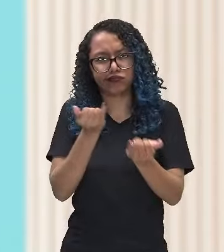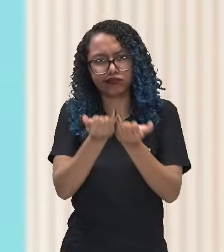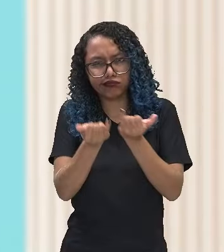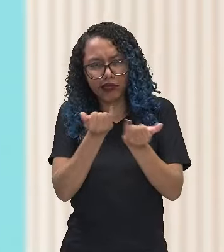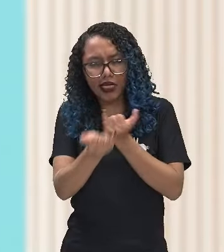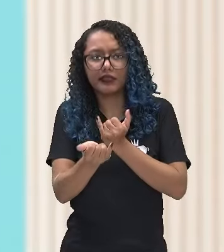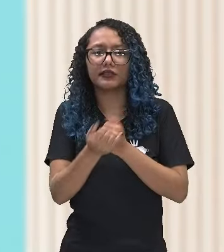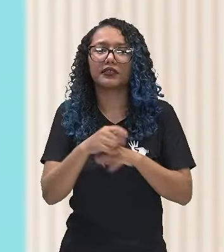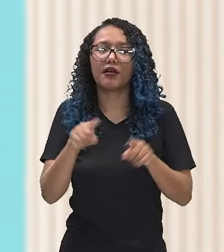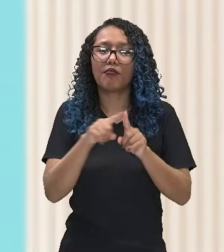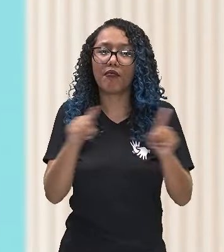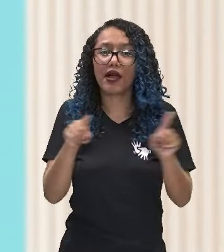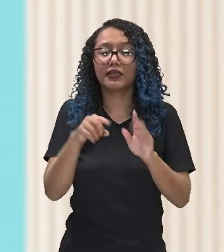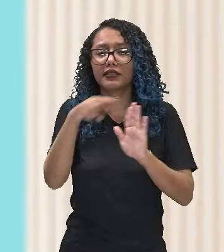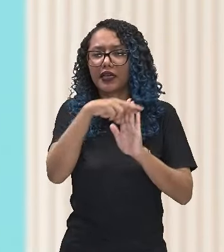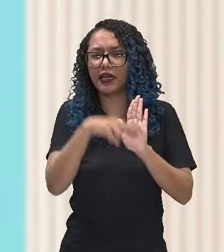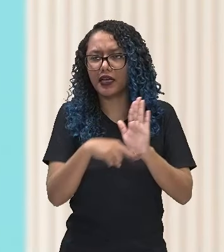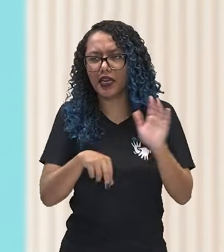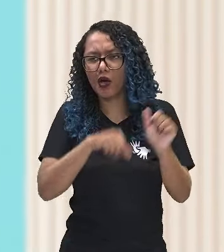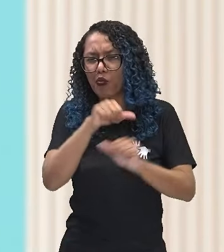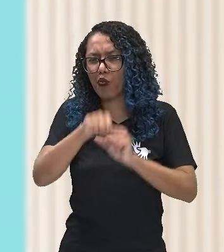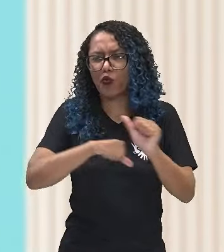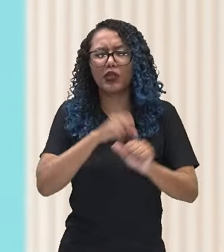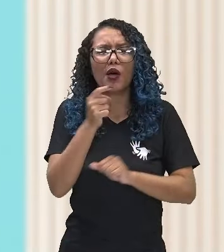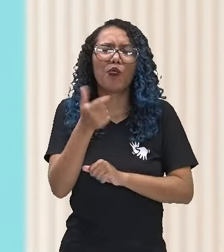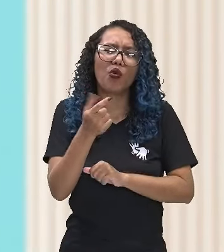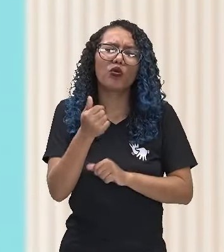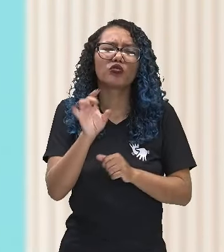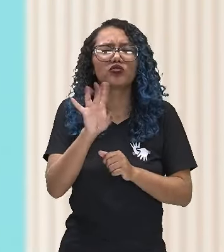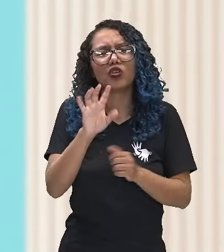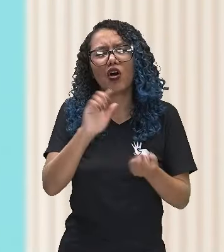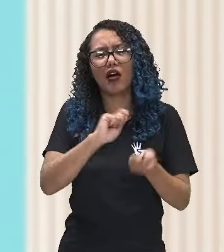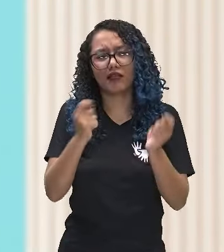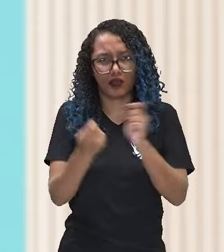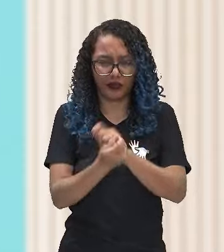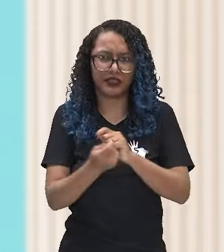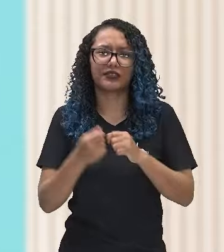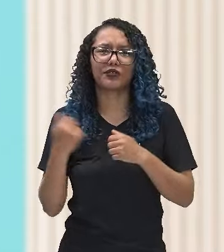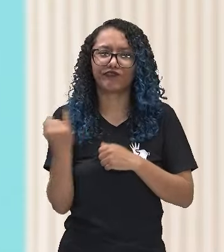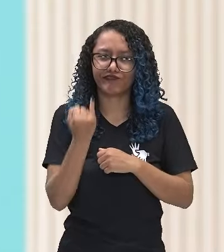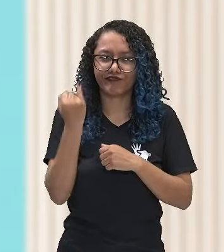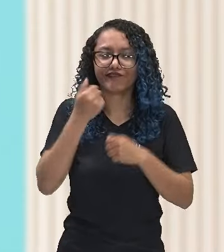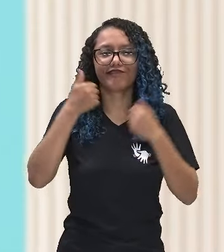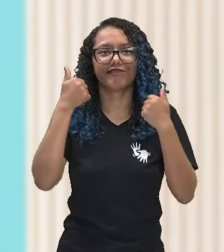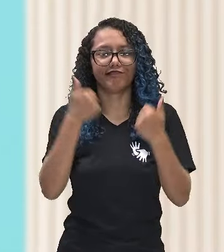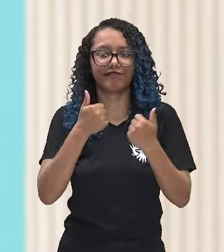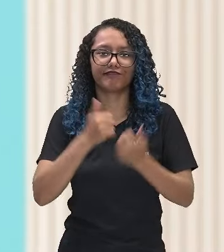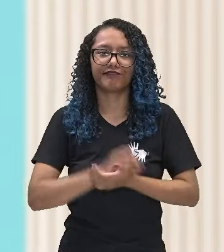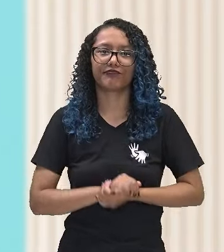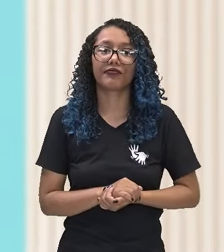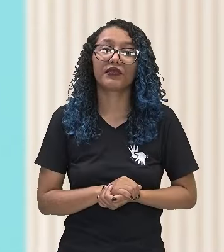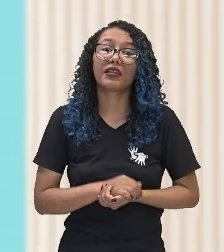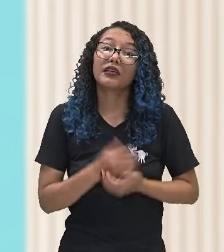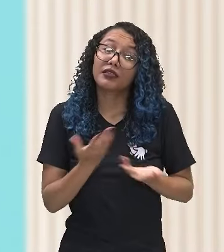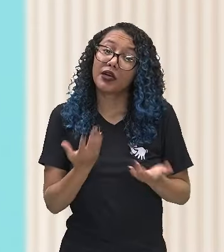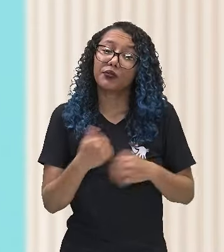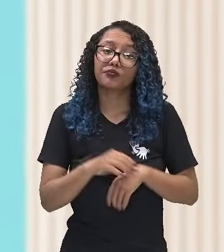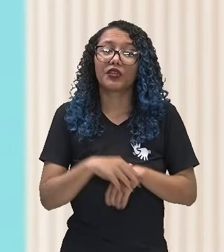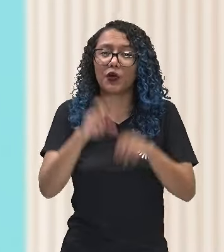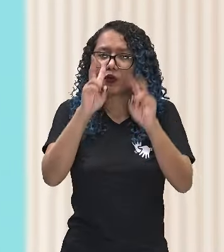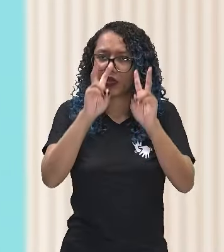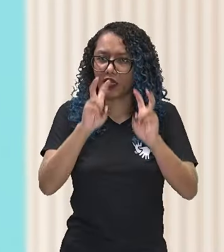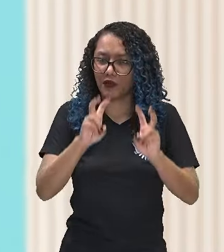há modificação nas regras, né? Apenas algumas adaptações importantes, ok? E esses foram os